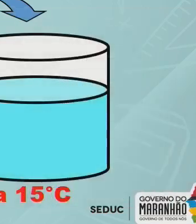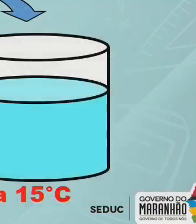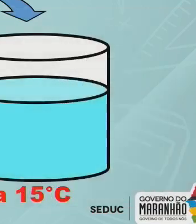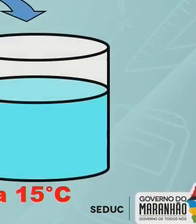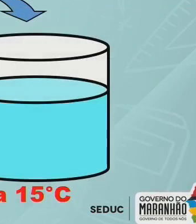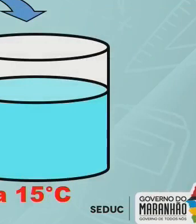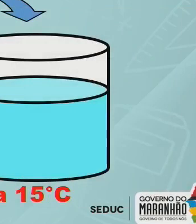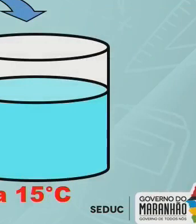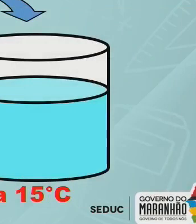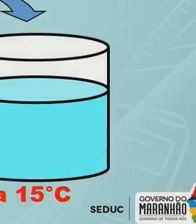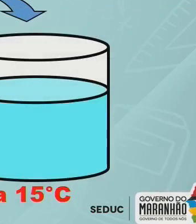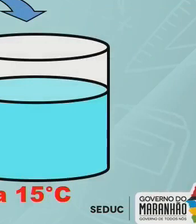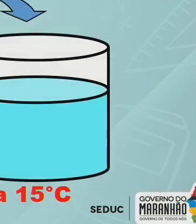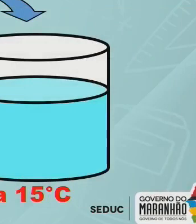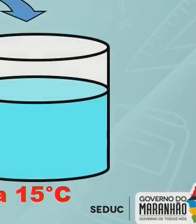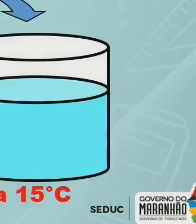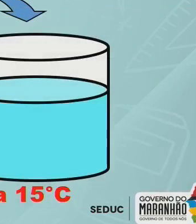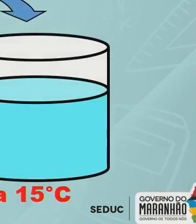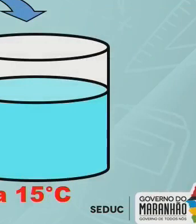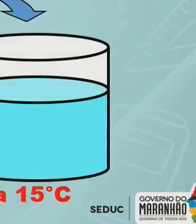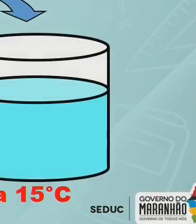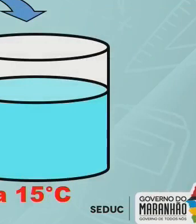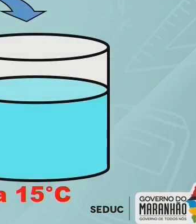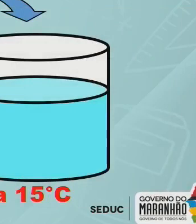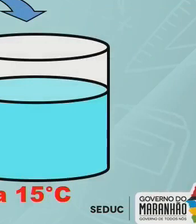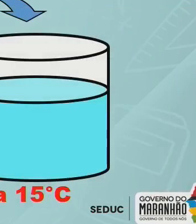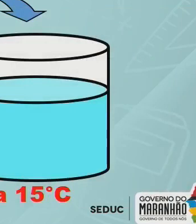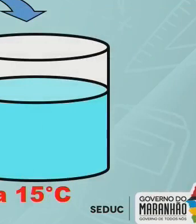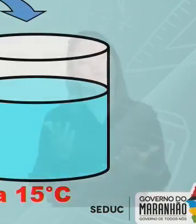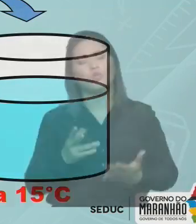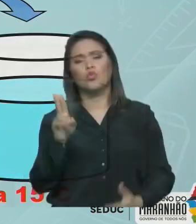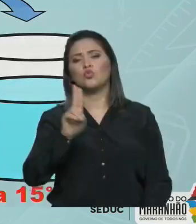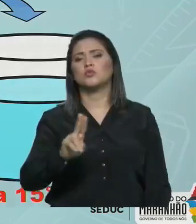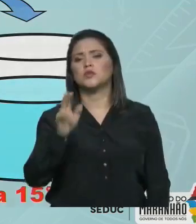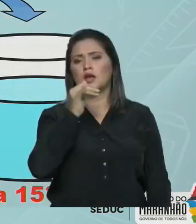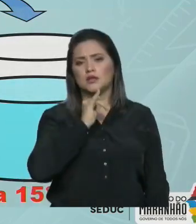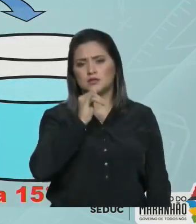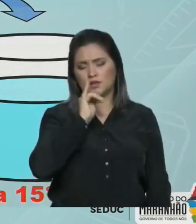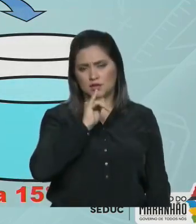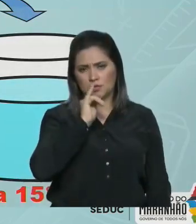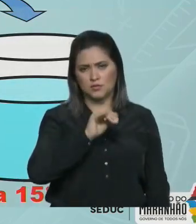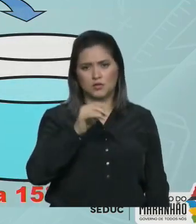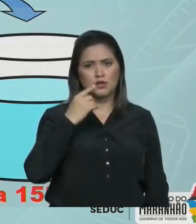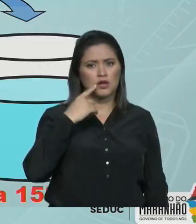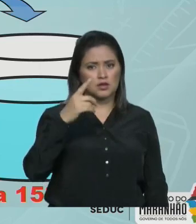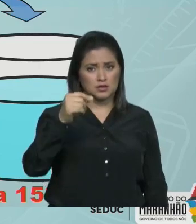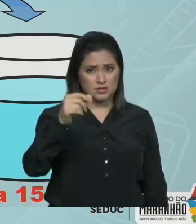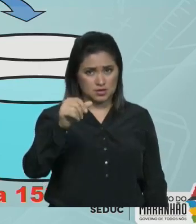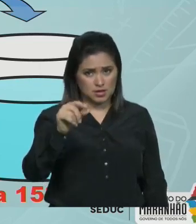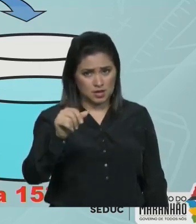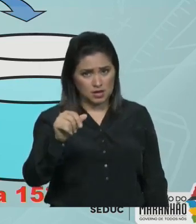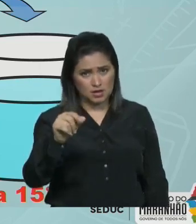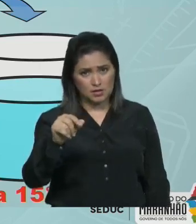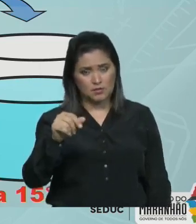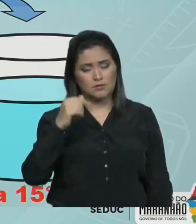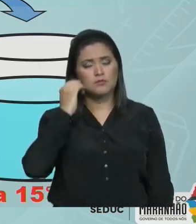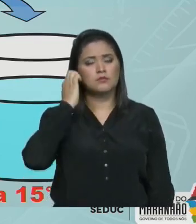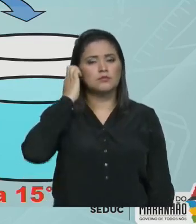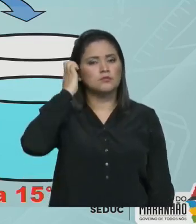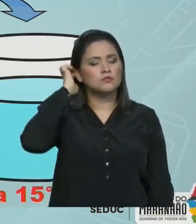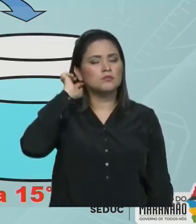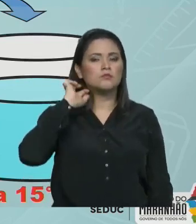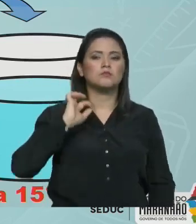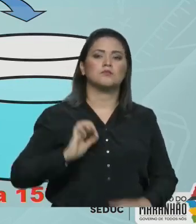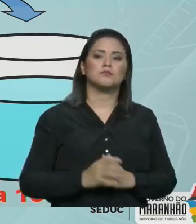celsius Coeficiente Que a gente está trabalhando Todo o tempo Nós estamos utilizando O exemplo do sal de cozinha E o coeficiente dele A 15 graus celsius